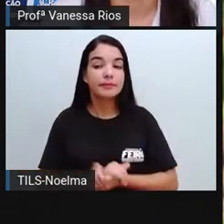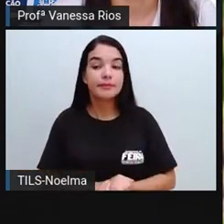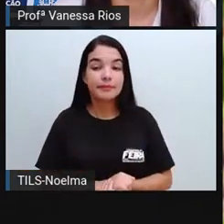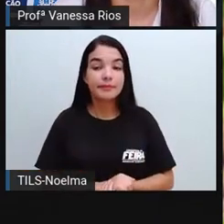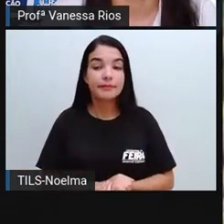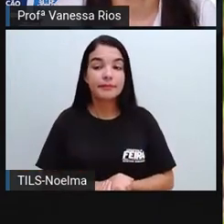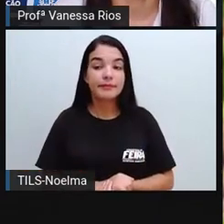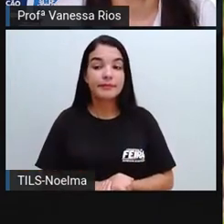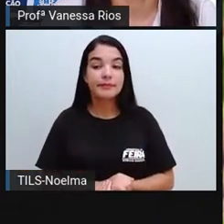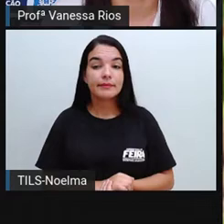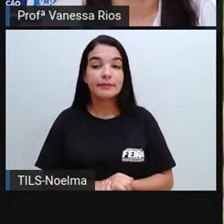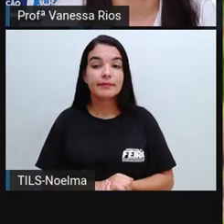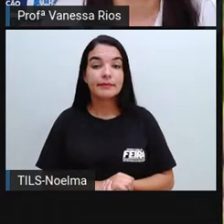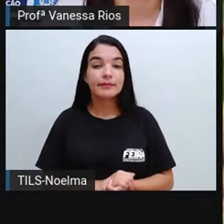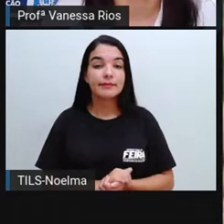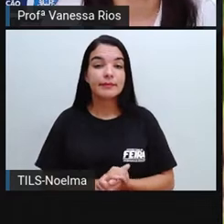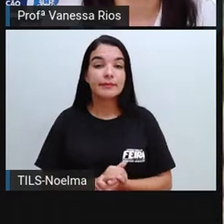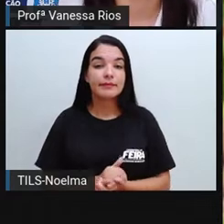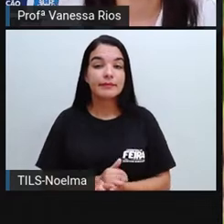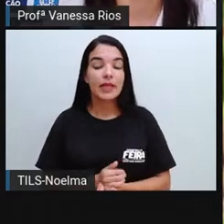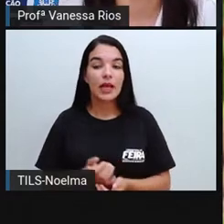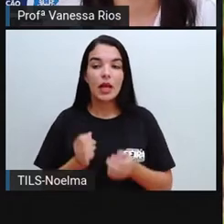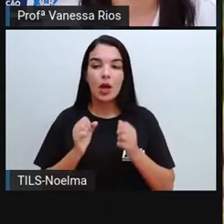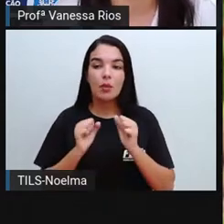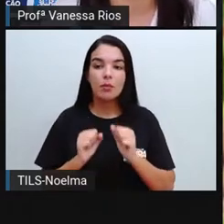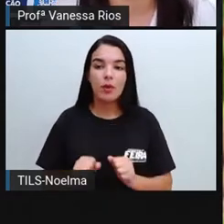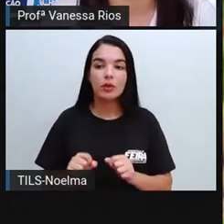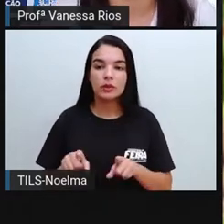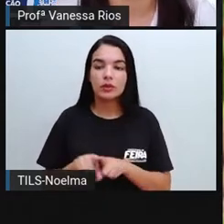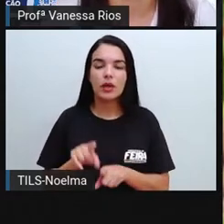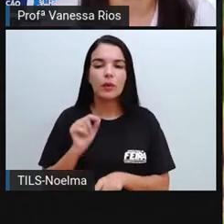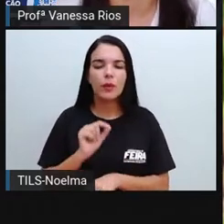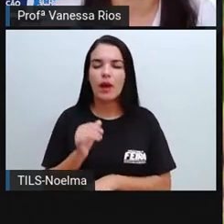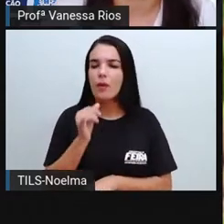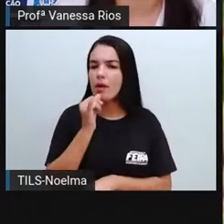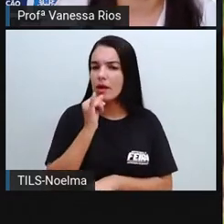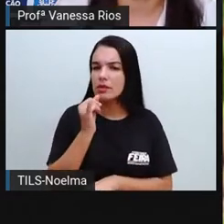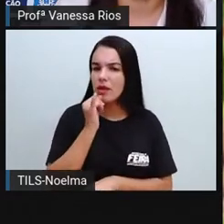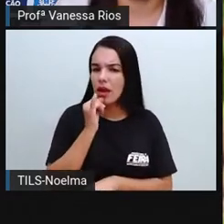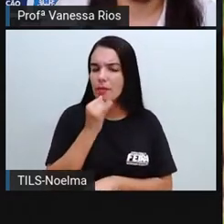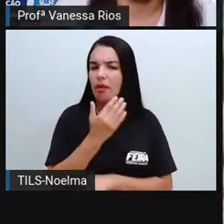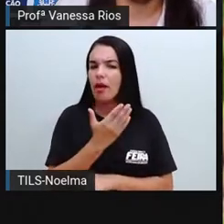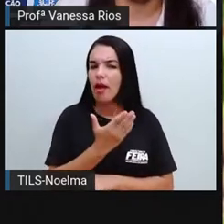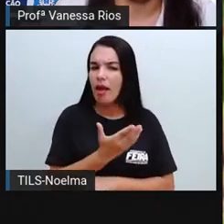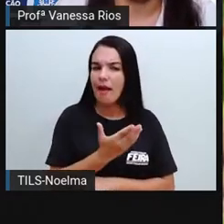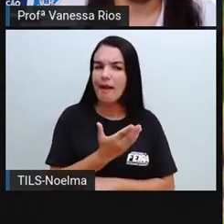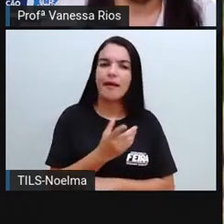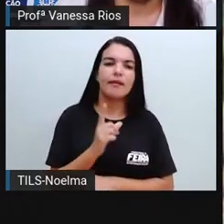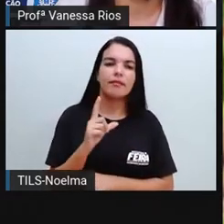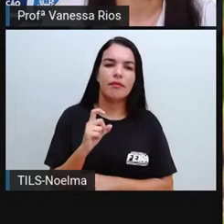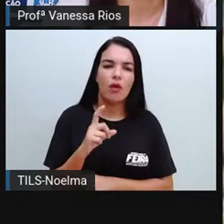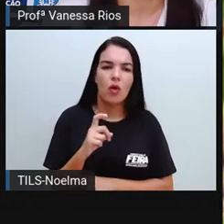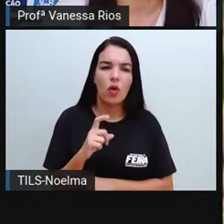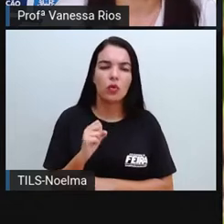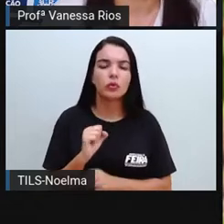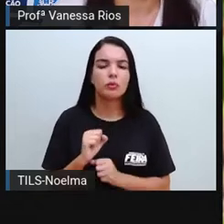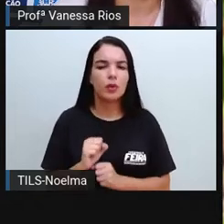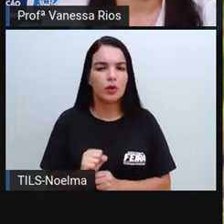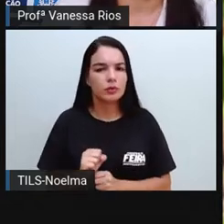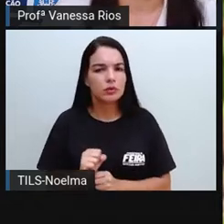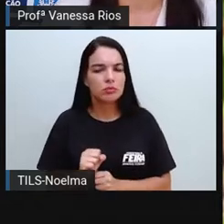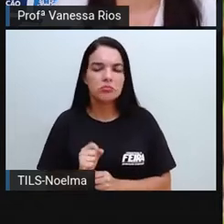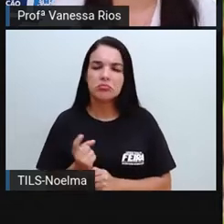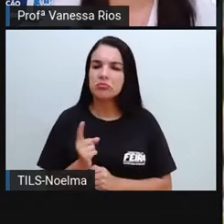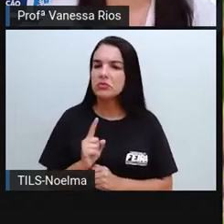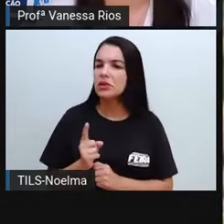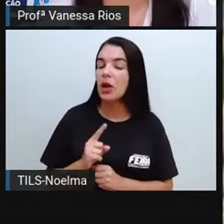ser traduzidos, né? Ou serem aí exemplificados através de uma imagem como essa? A gente sabe que não.